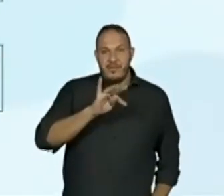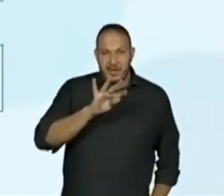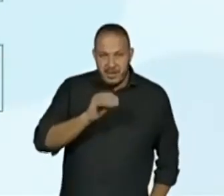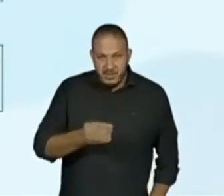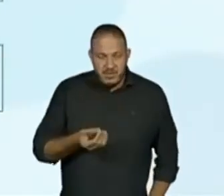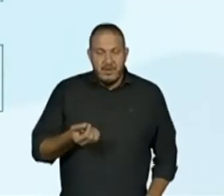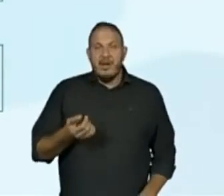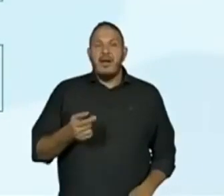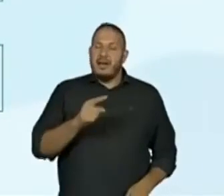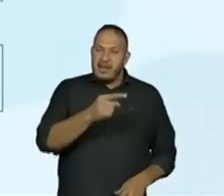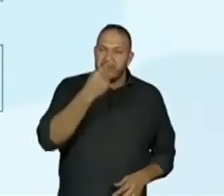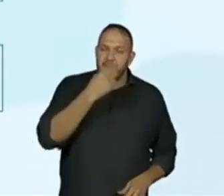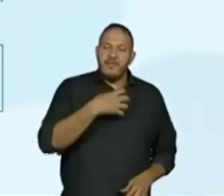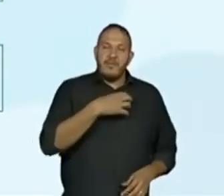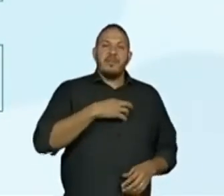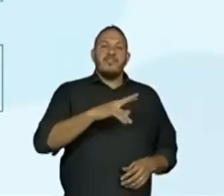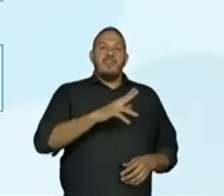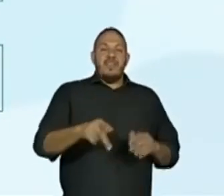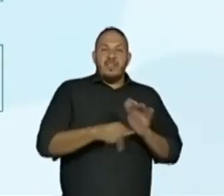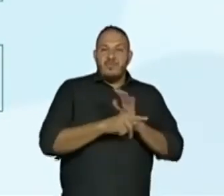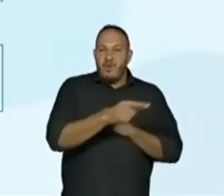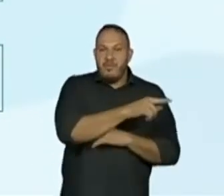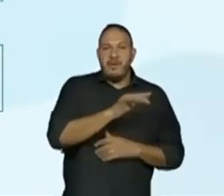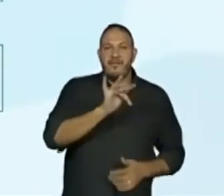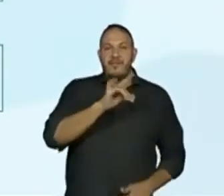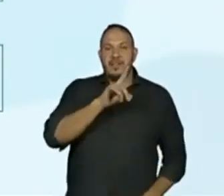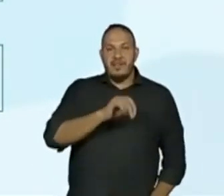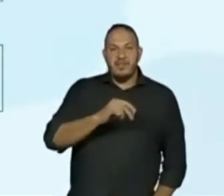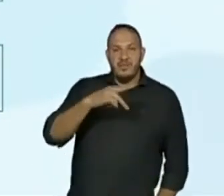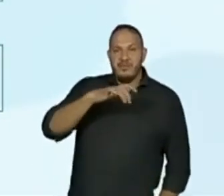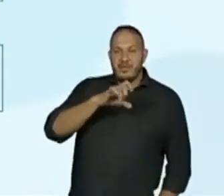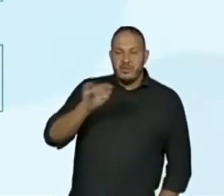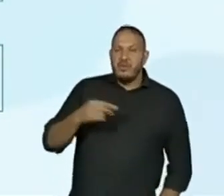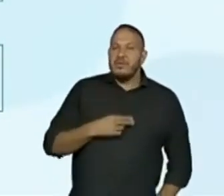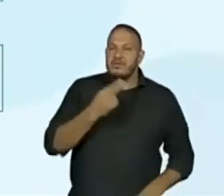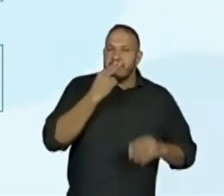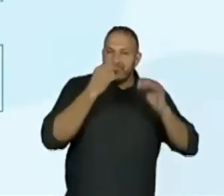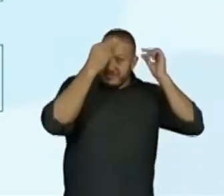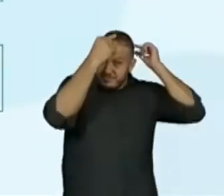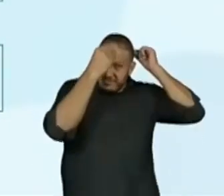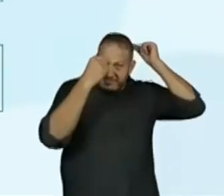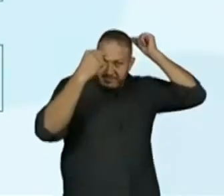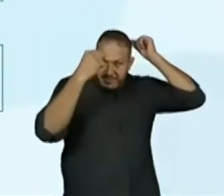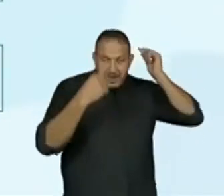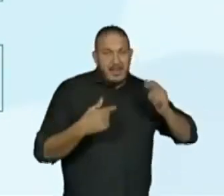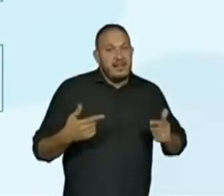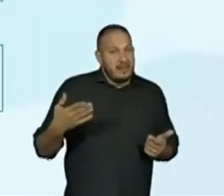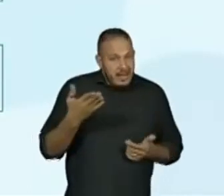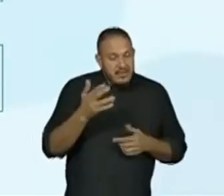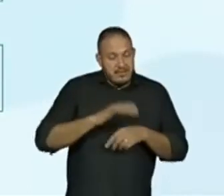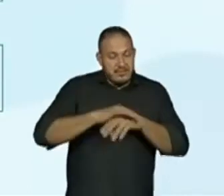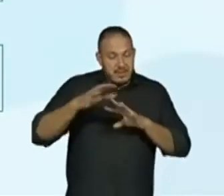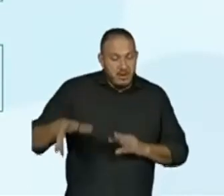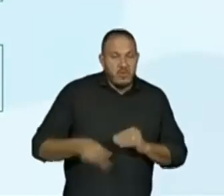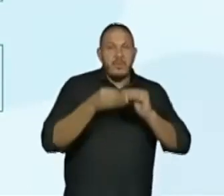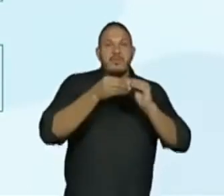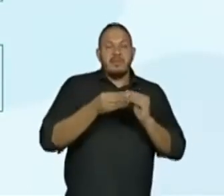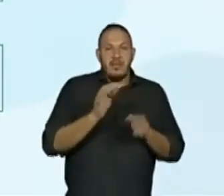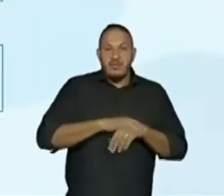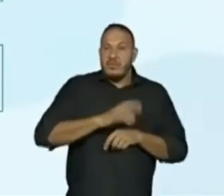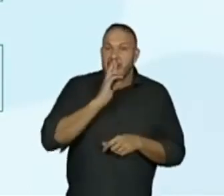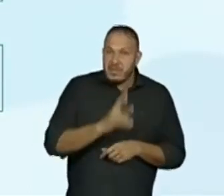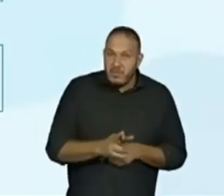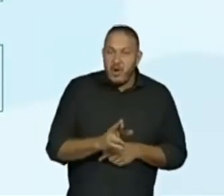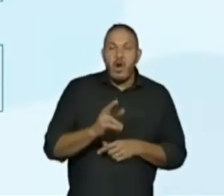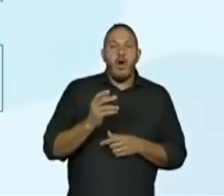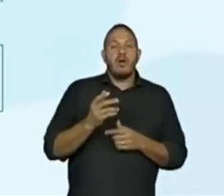um dos heterônimos de Fernando Pessoa. Nem precisava colocar aqui, ó. Isso aqui, essa complementação da resposta, entra